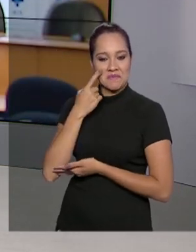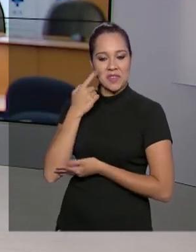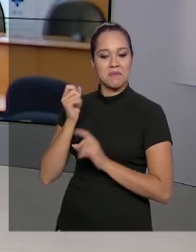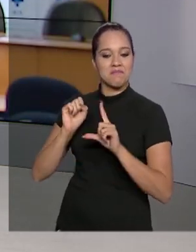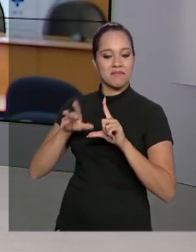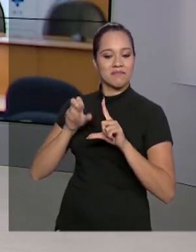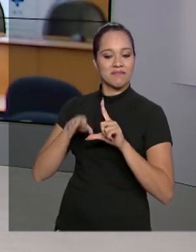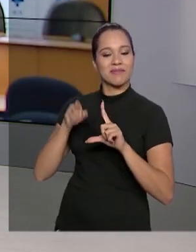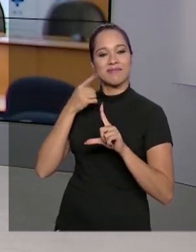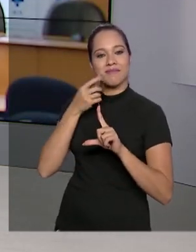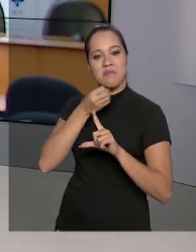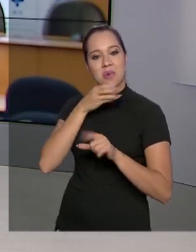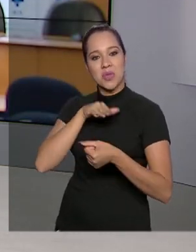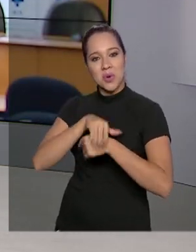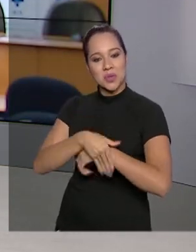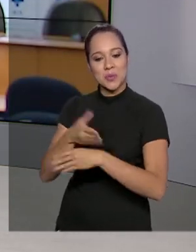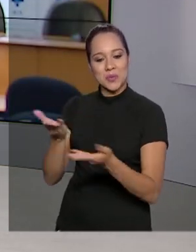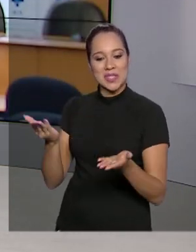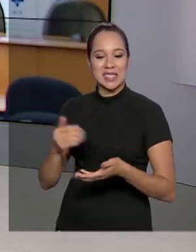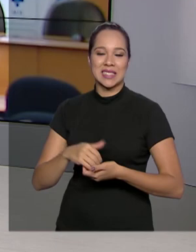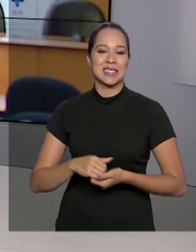para a gente. Oi, Dani. Boa noite para você.